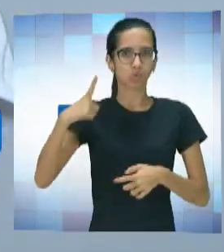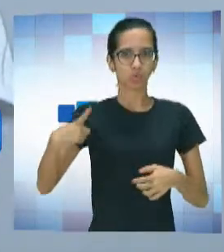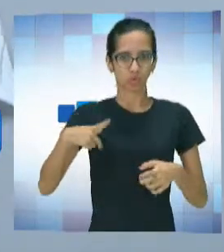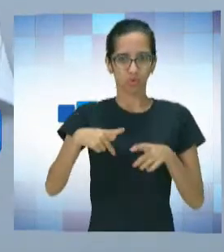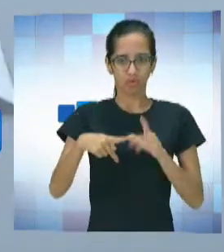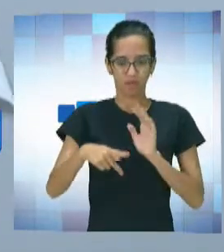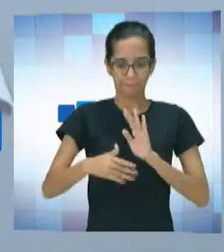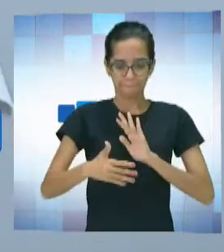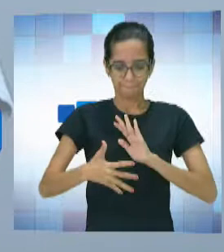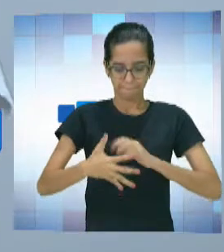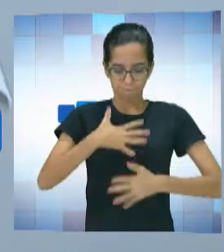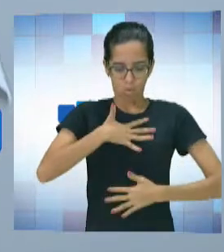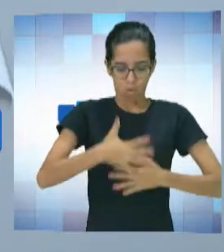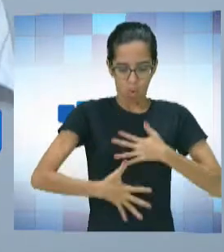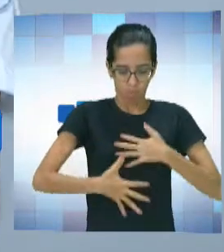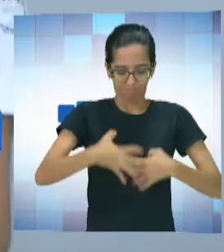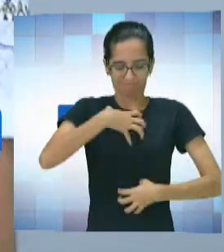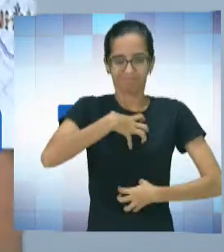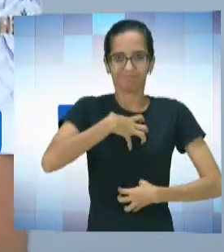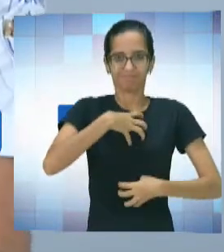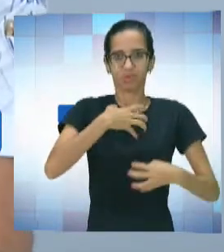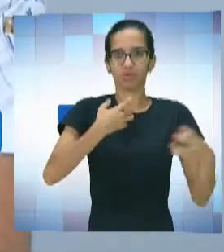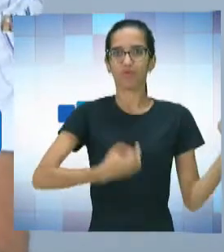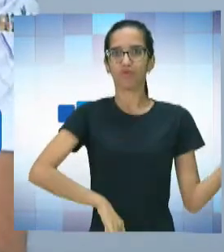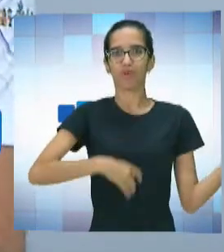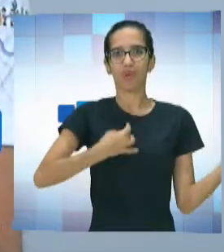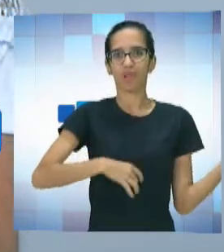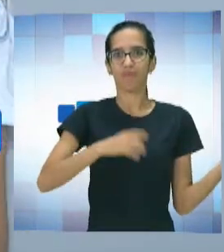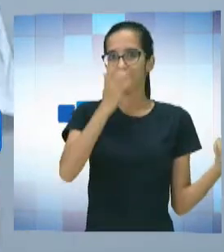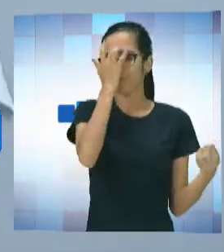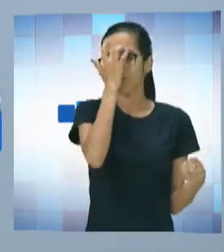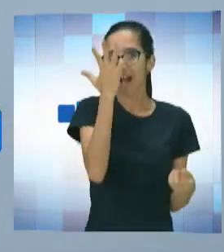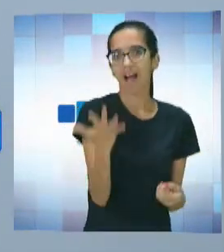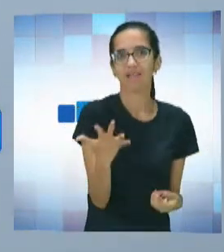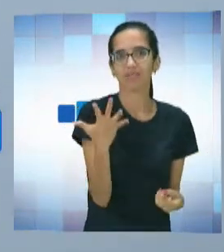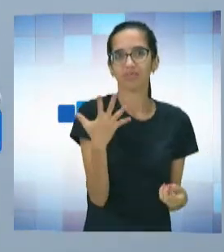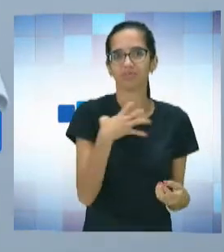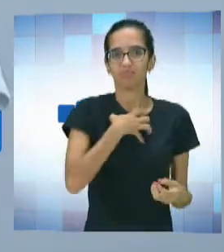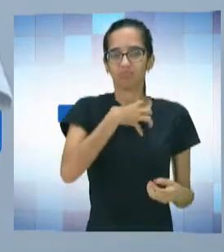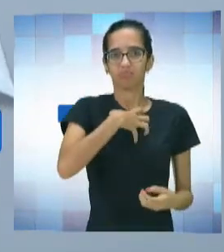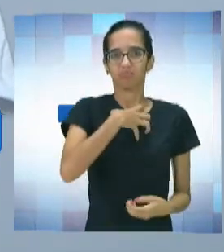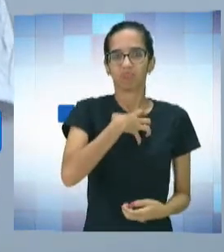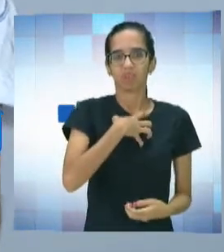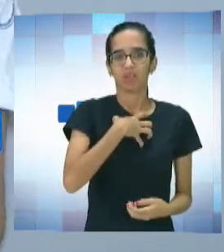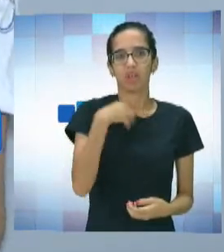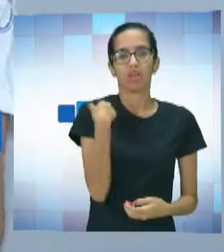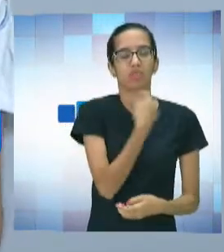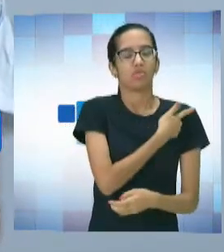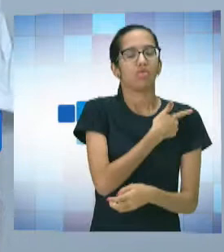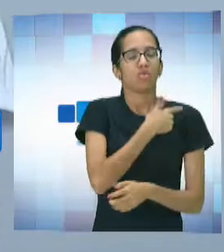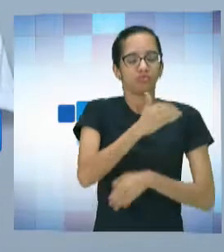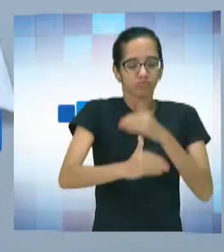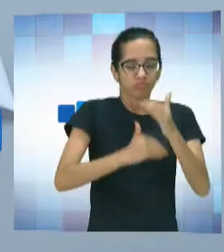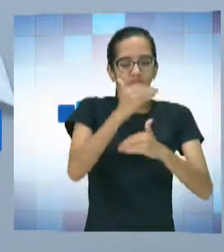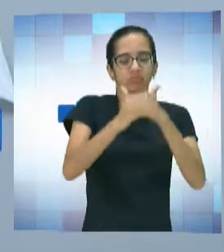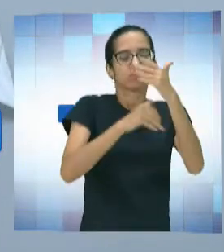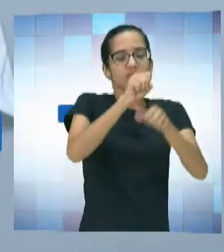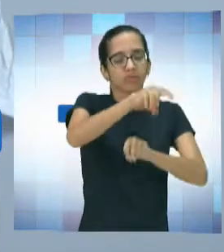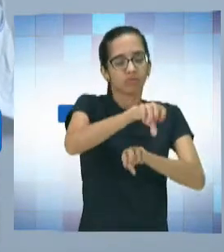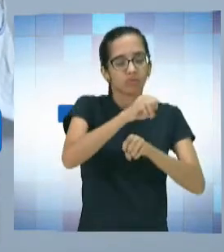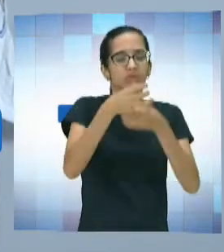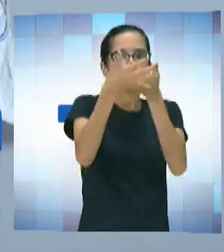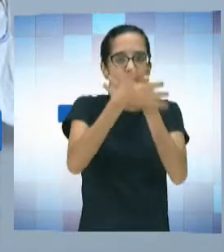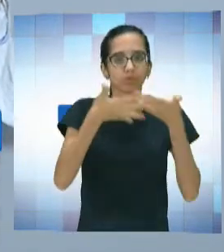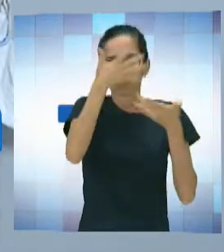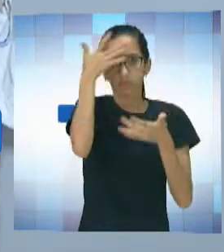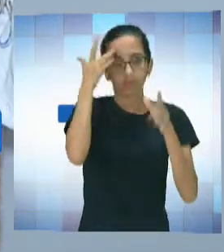vibrações. Então, assim, nós estamos avançando na questão do ensino em música para pessoas com deficiência, né? Nós